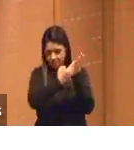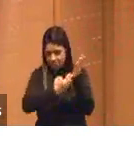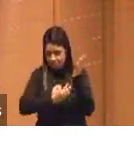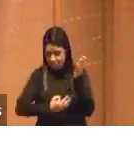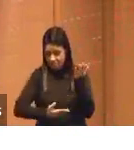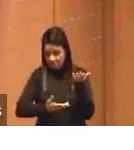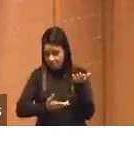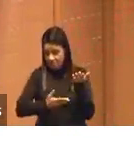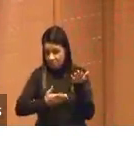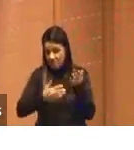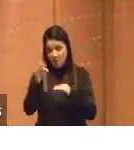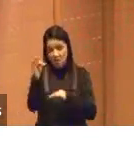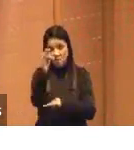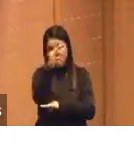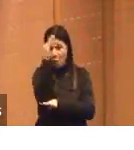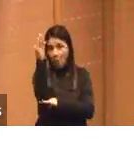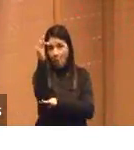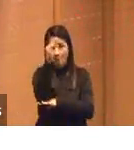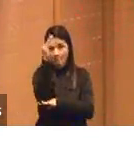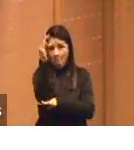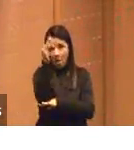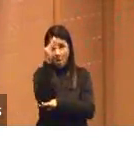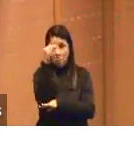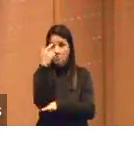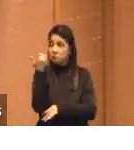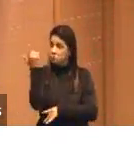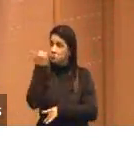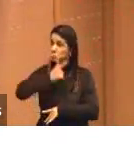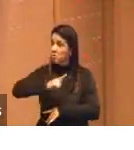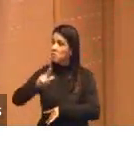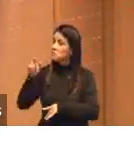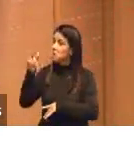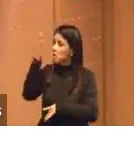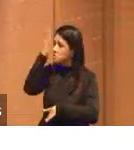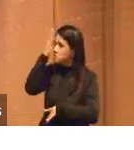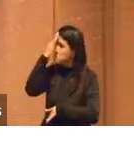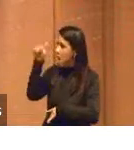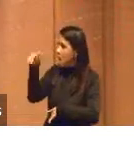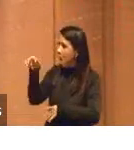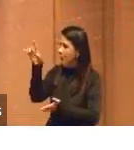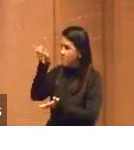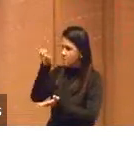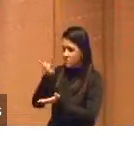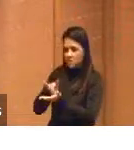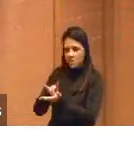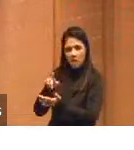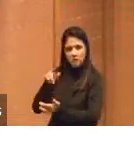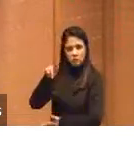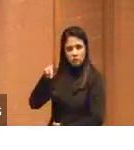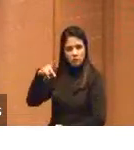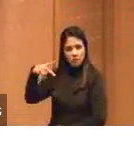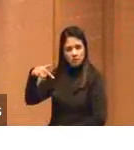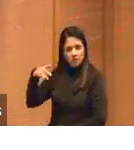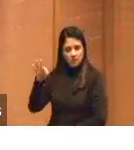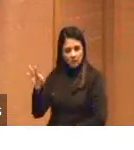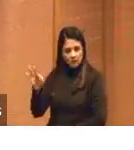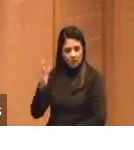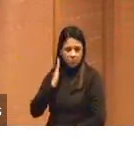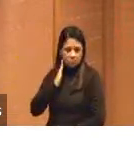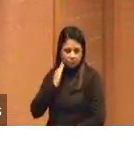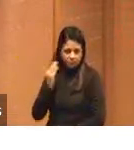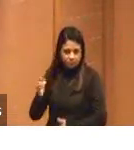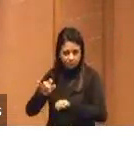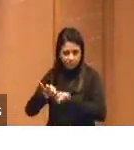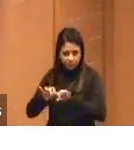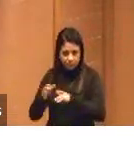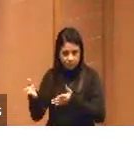formal, a gente se convence que ele sabe a verdade. Então assim, tem que ter muita crítica